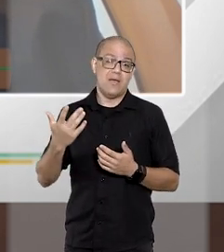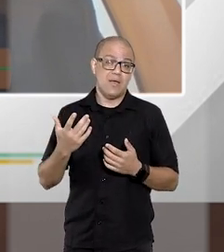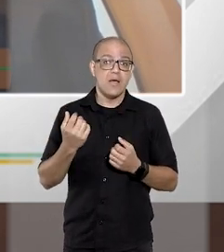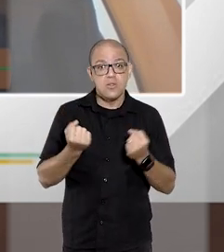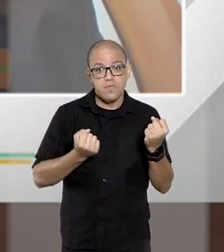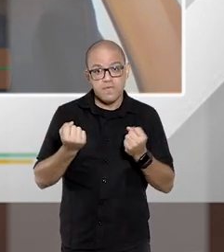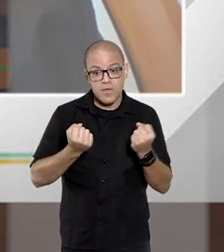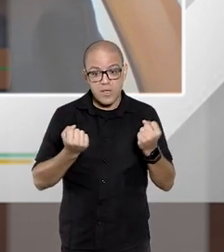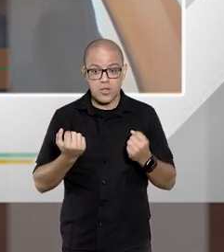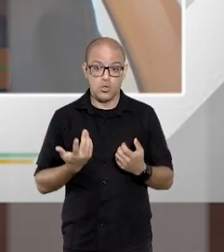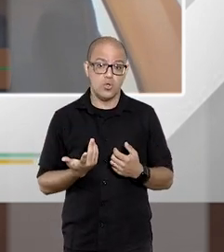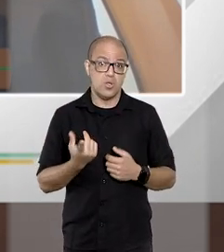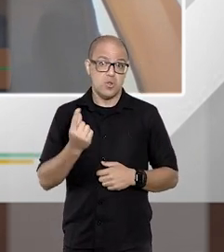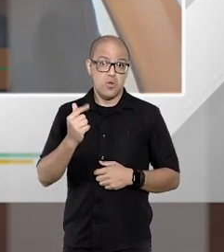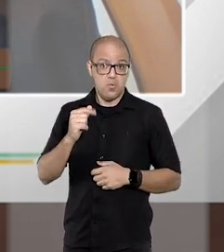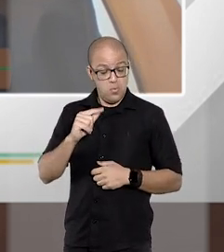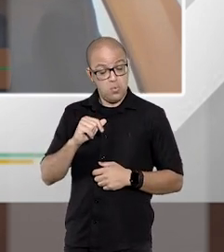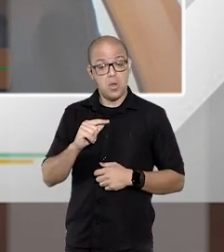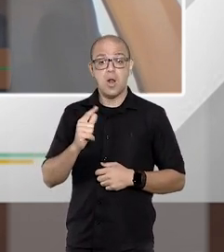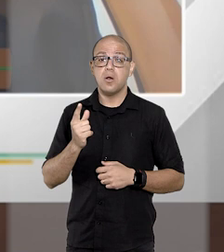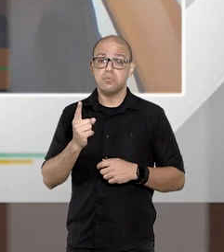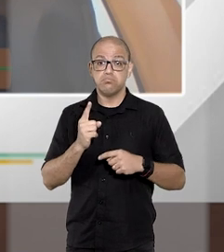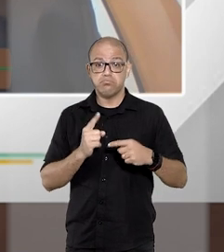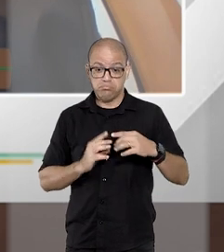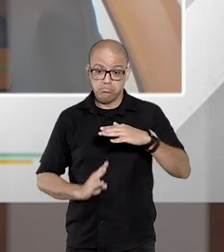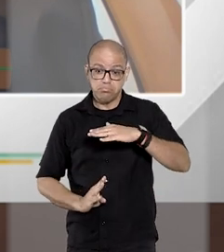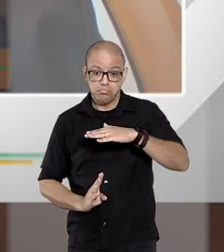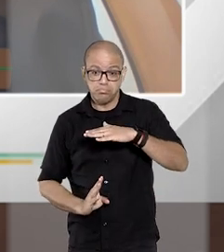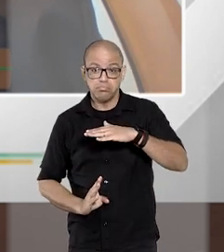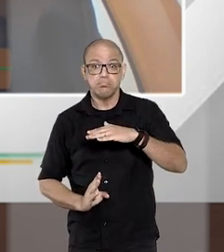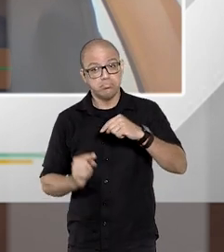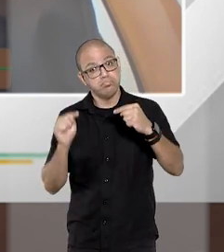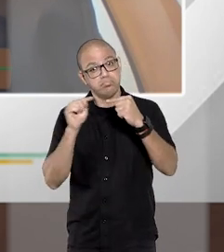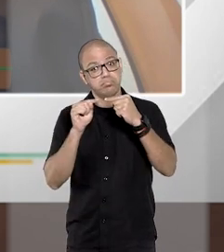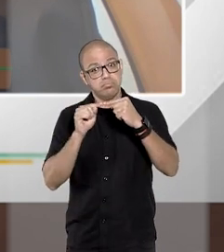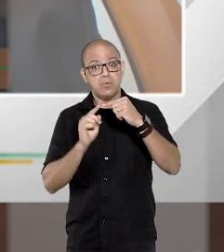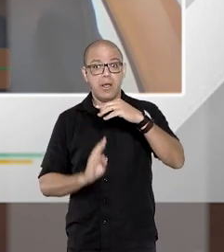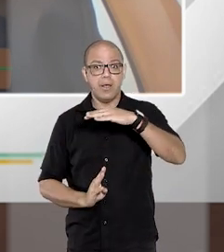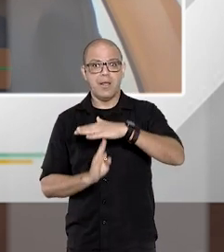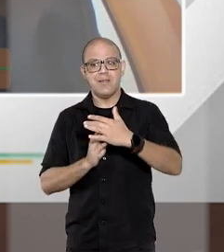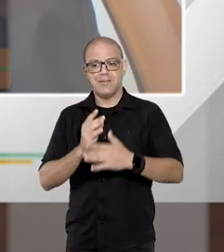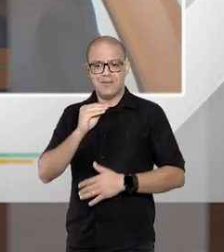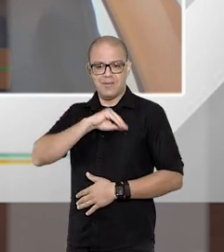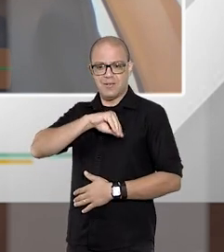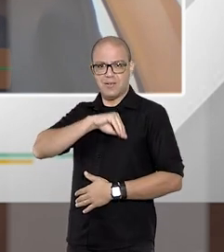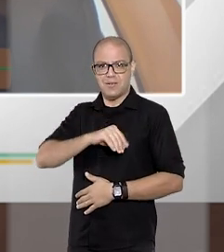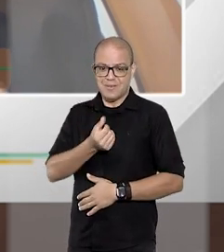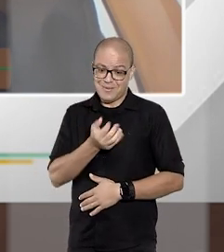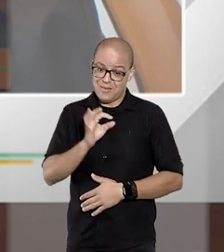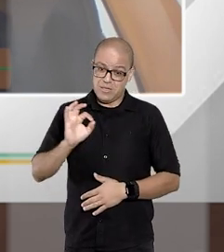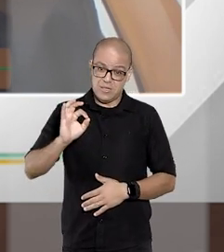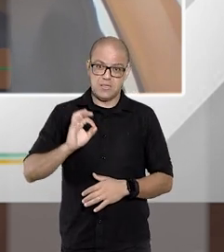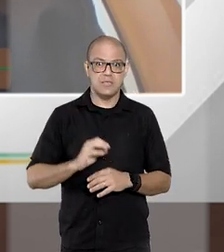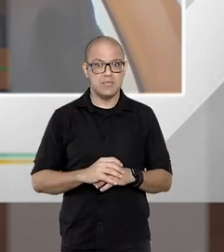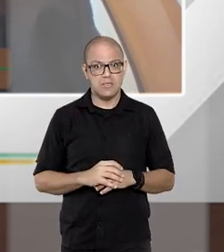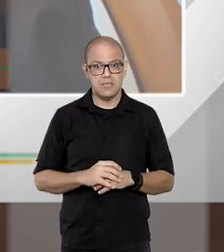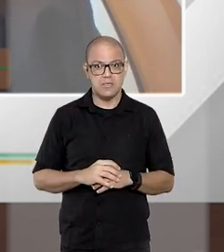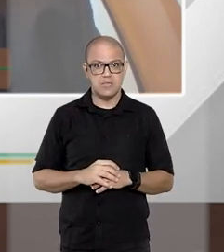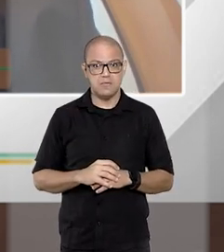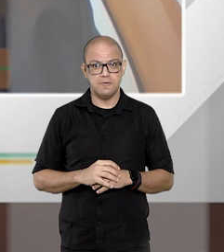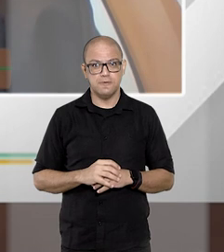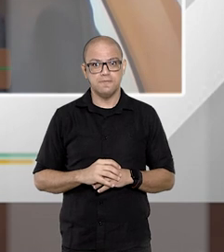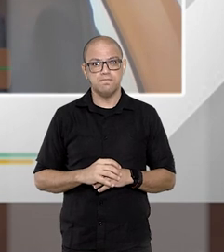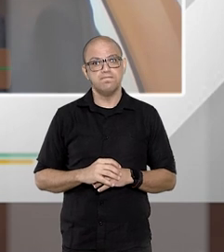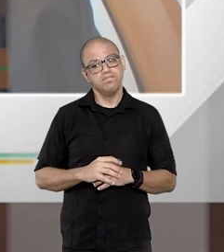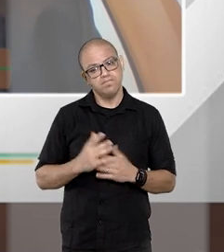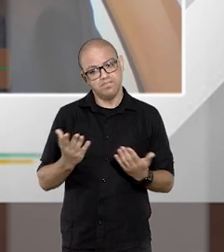que normalmente são valores que estão ali dentro dos 60 salários mínimos então questões que